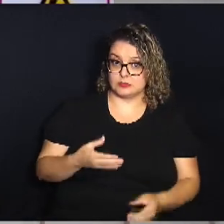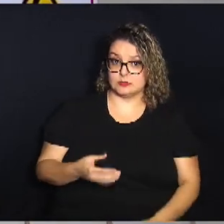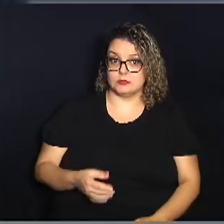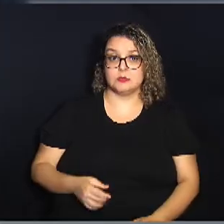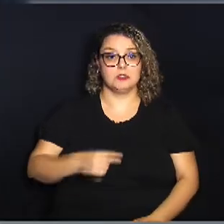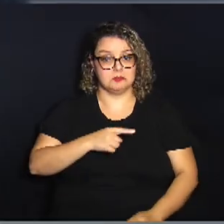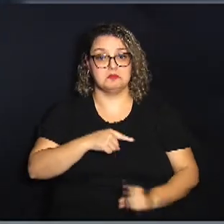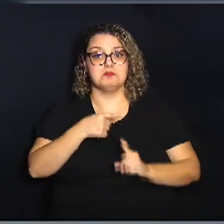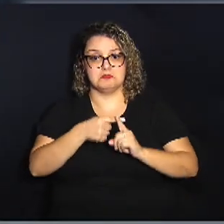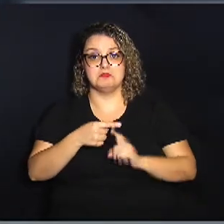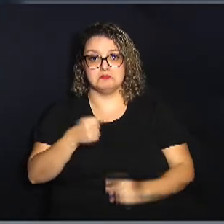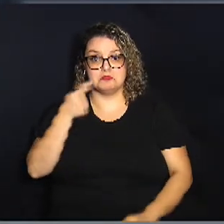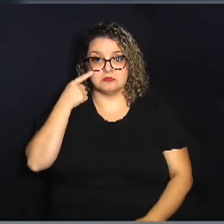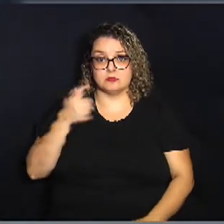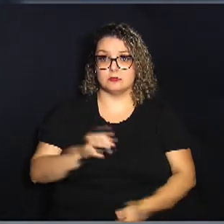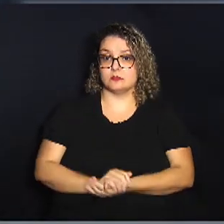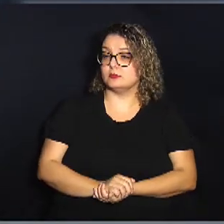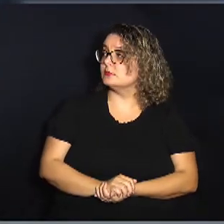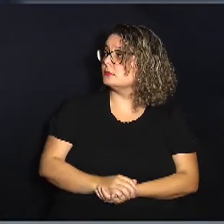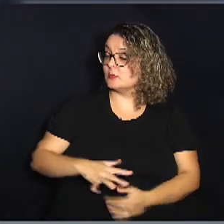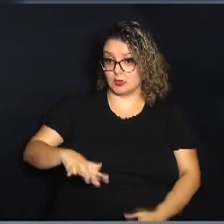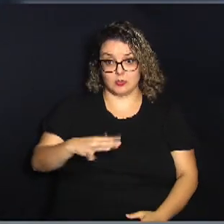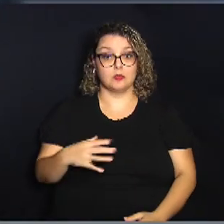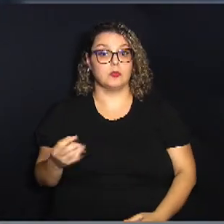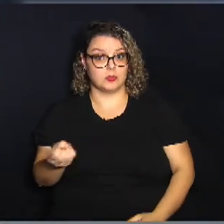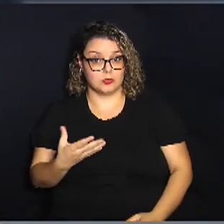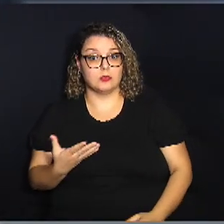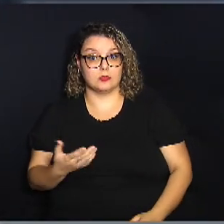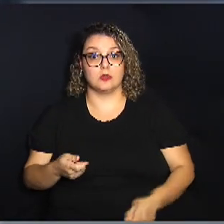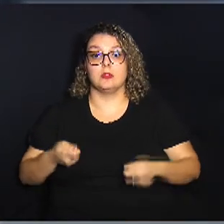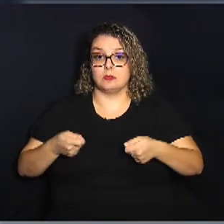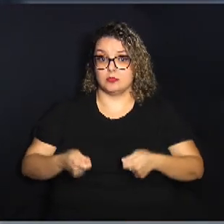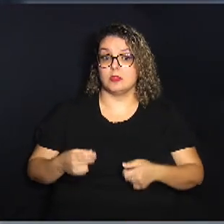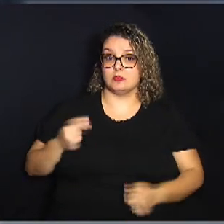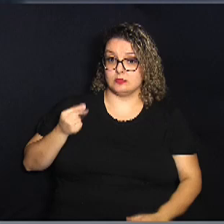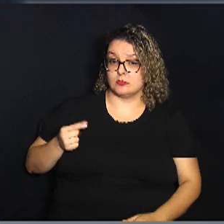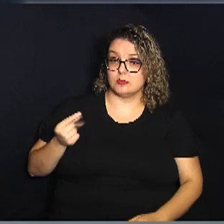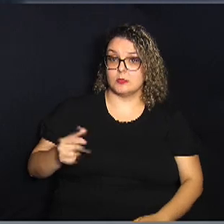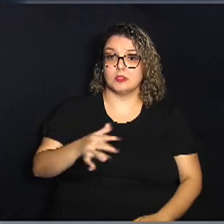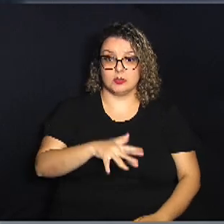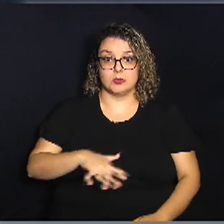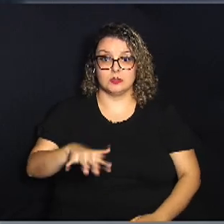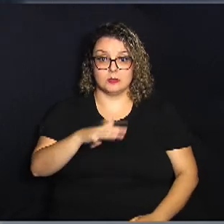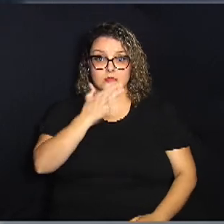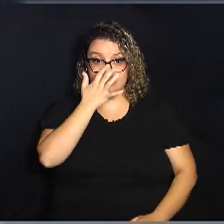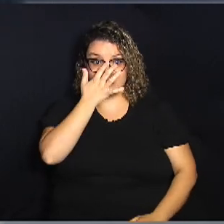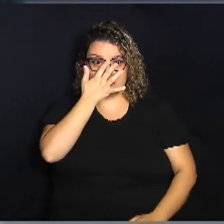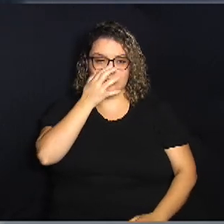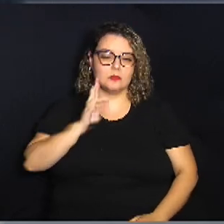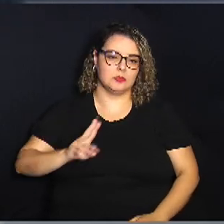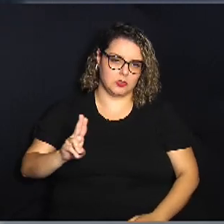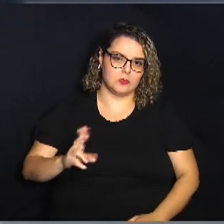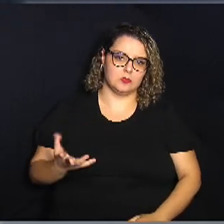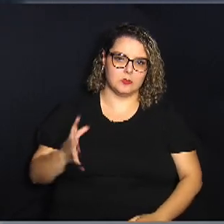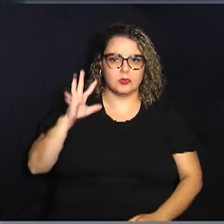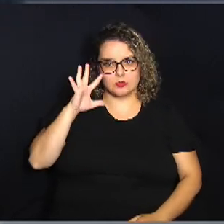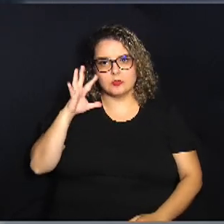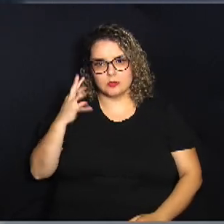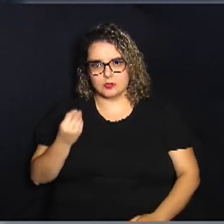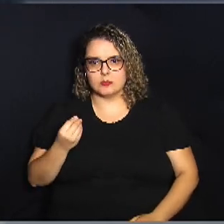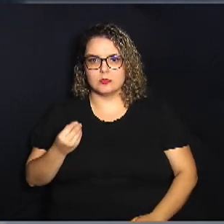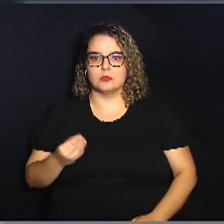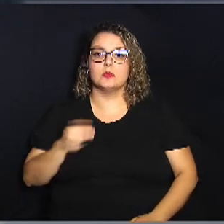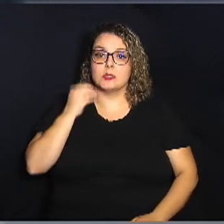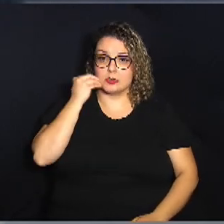otimista. É um mundo novo, Bastante gente que está estabelecida há bastante tempo na área. Então a gente utiliza desse conhecimento para agregar